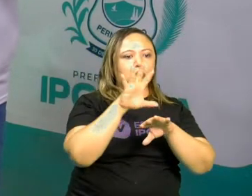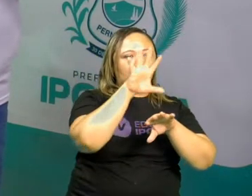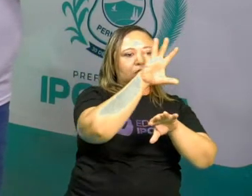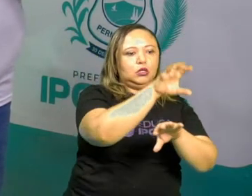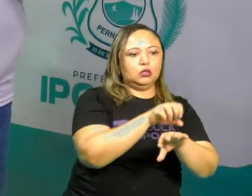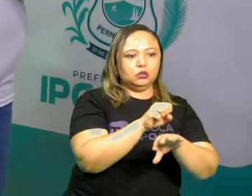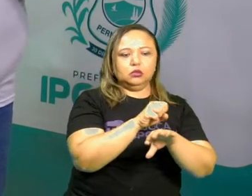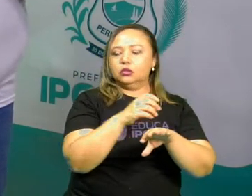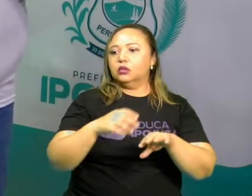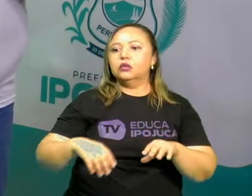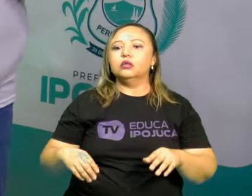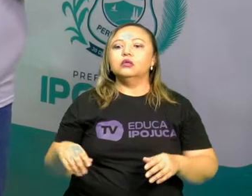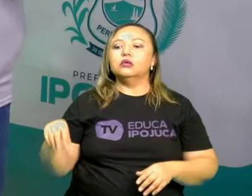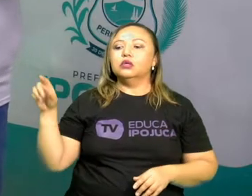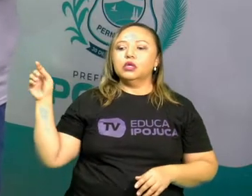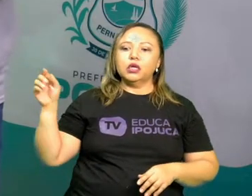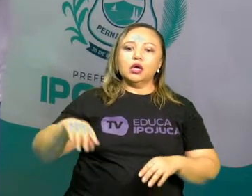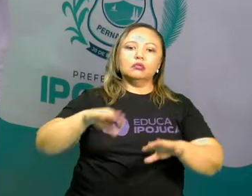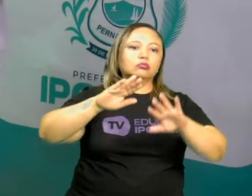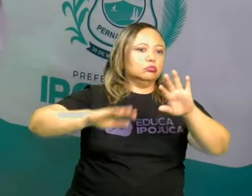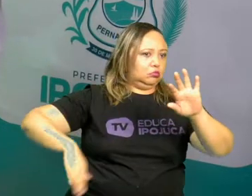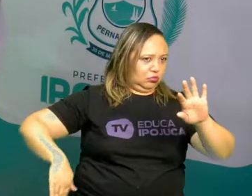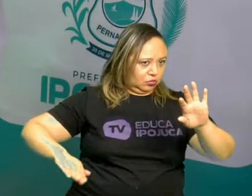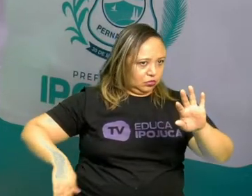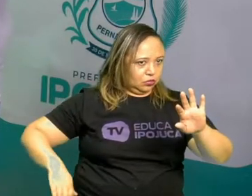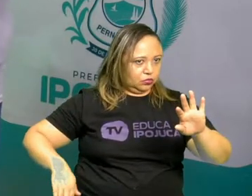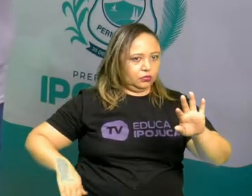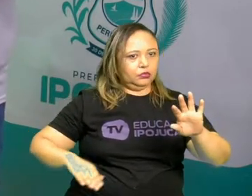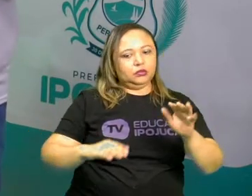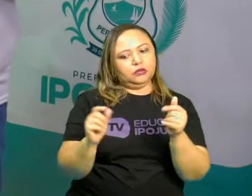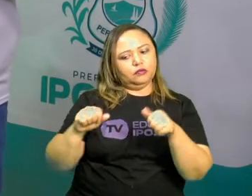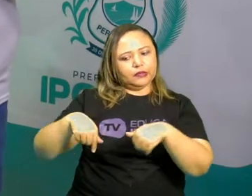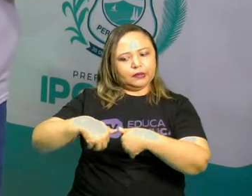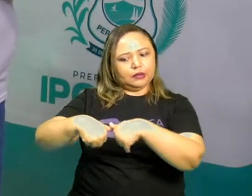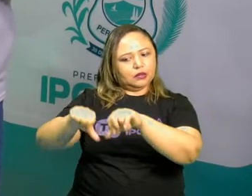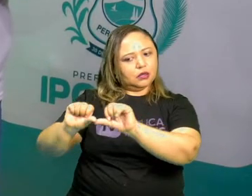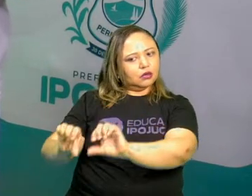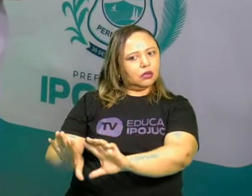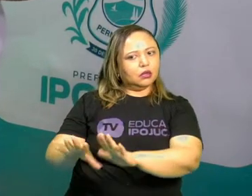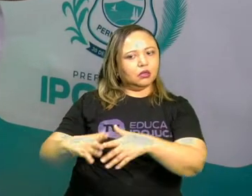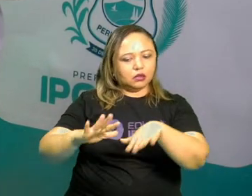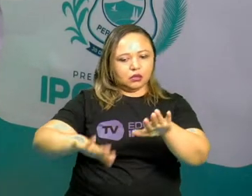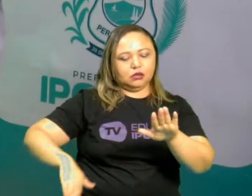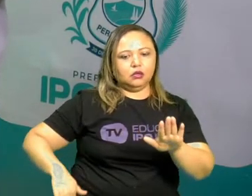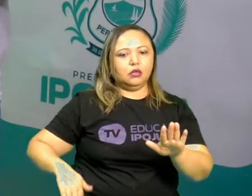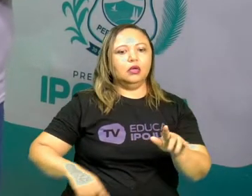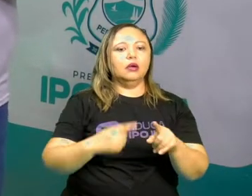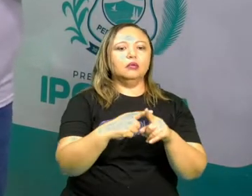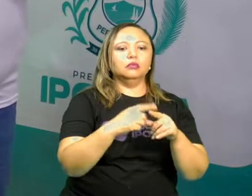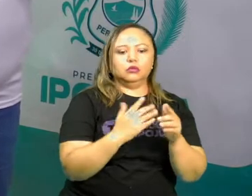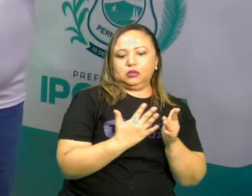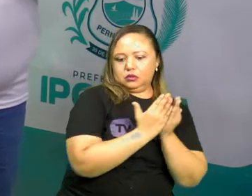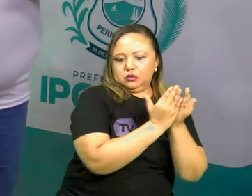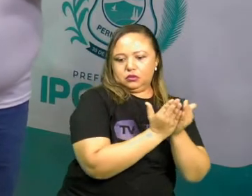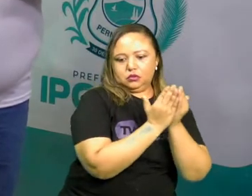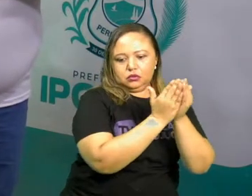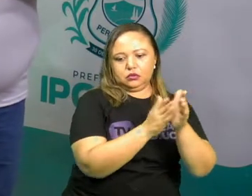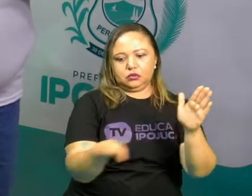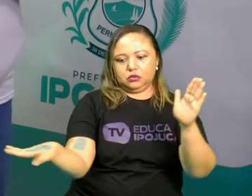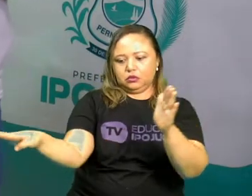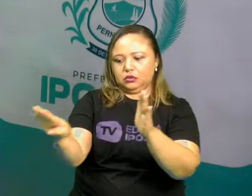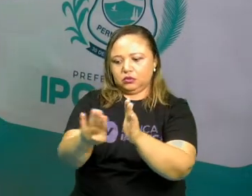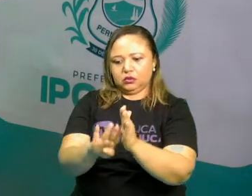caravelas chegavam através do litoral e ela se limitava a essa região do Brasil. Nós